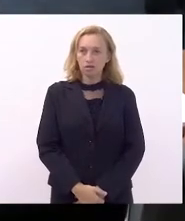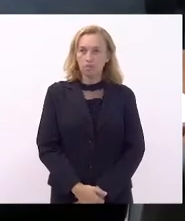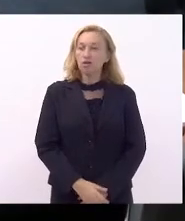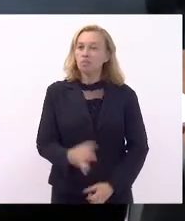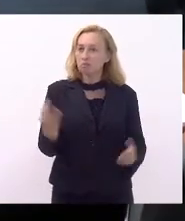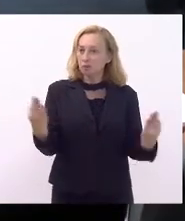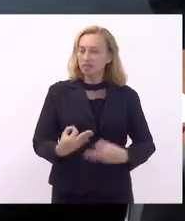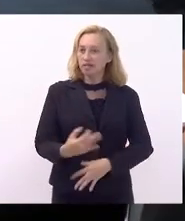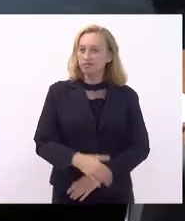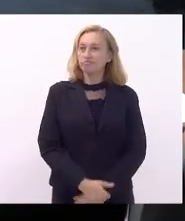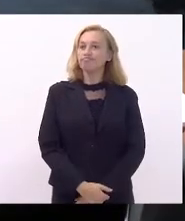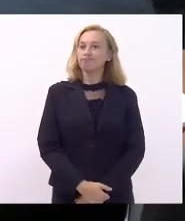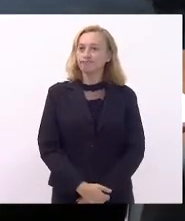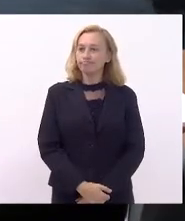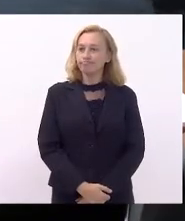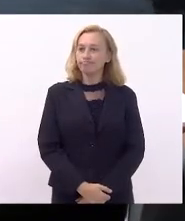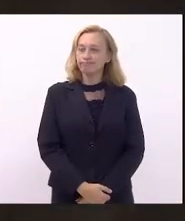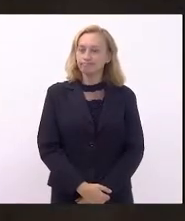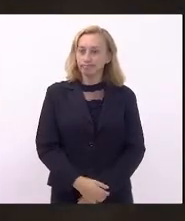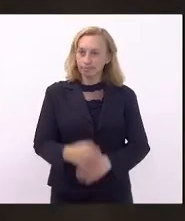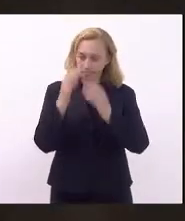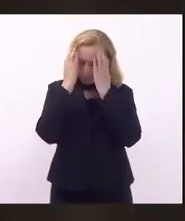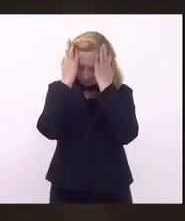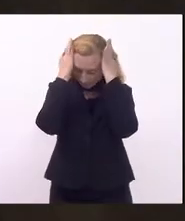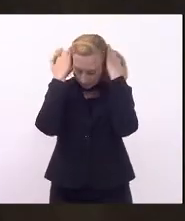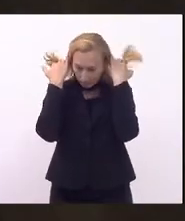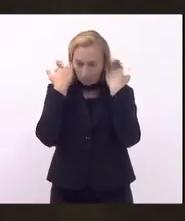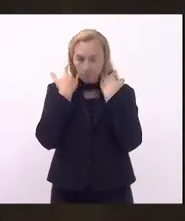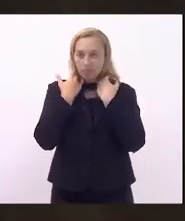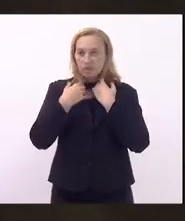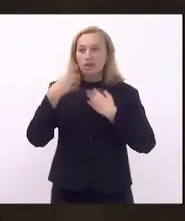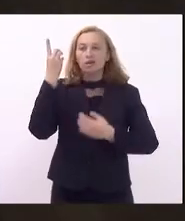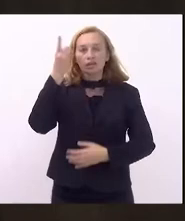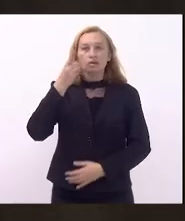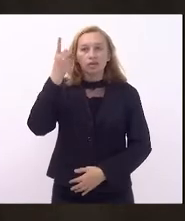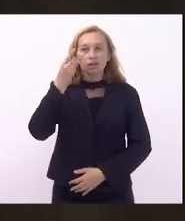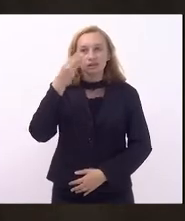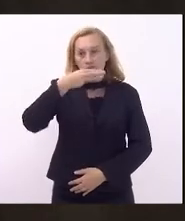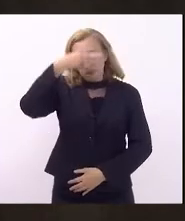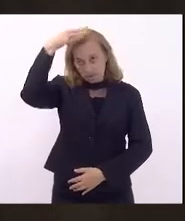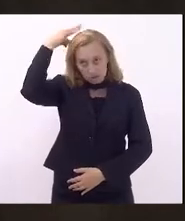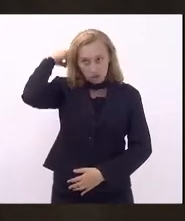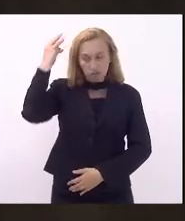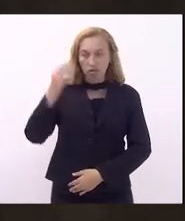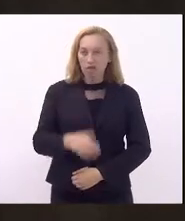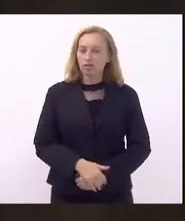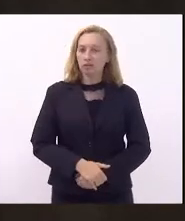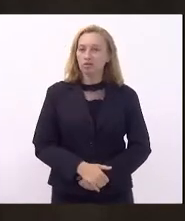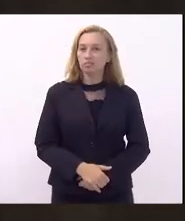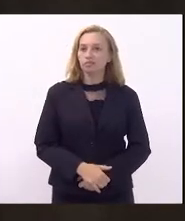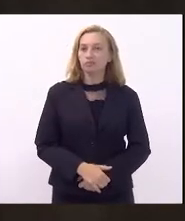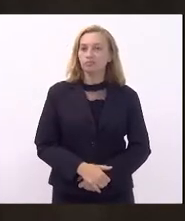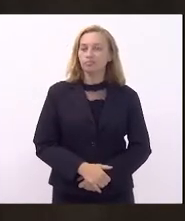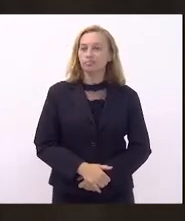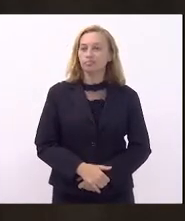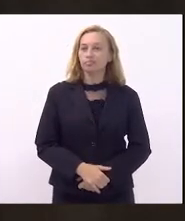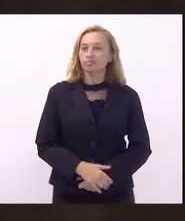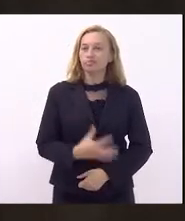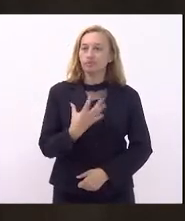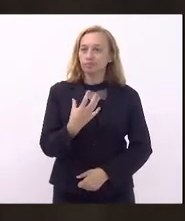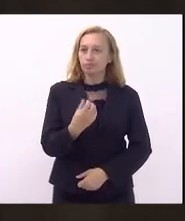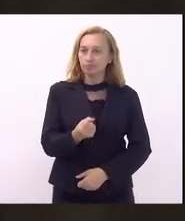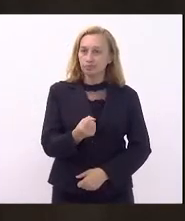Perfeitamente. O deputado Márcio Pacheco proferiu um parecer